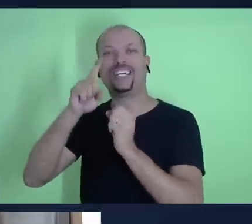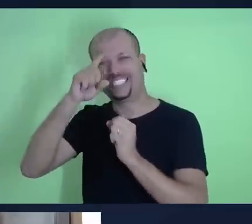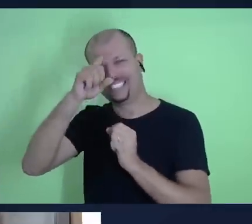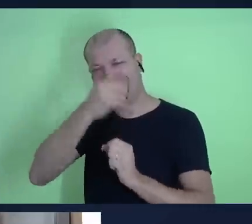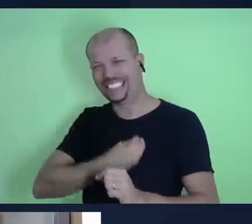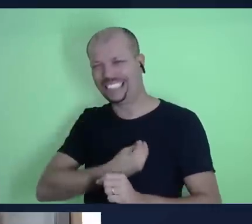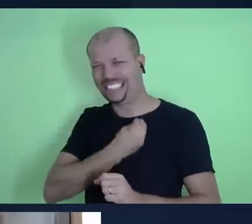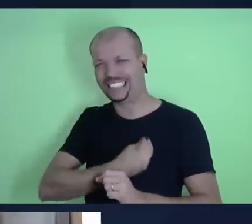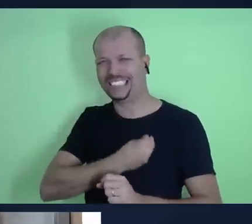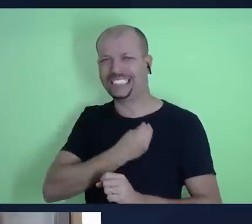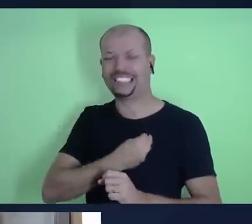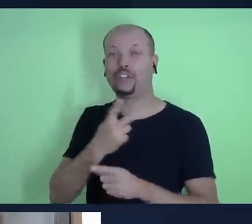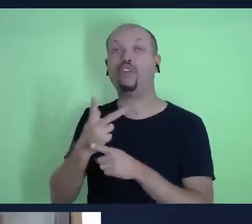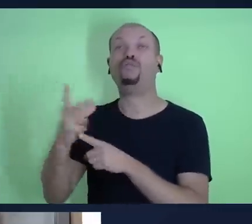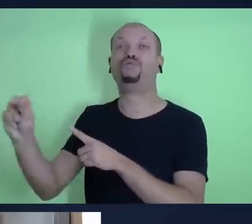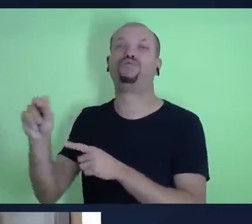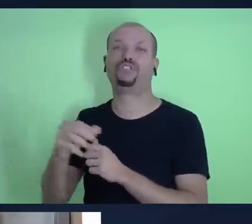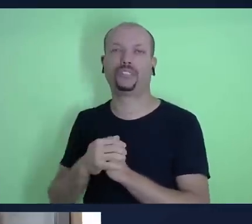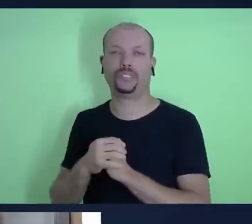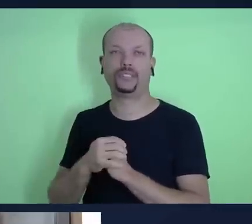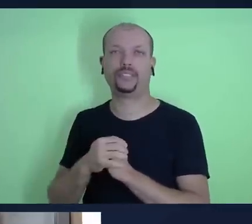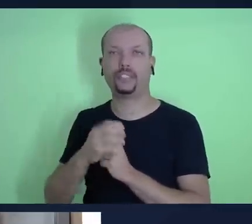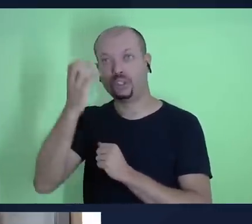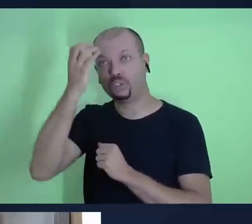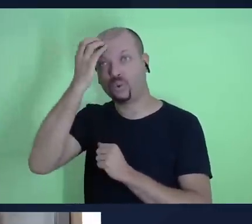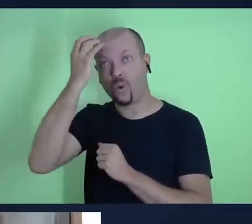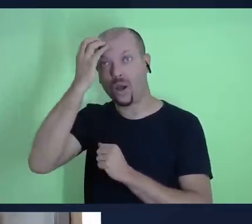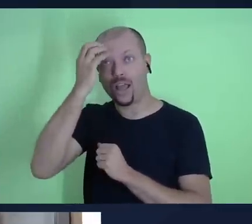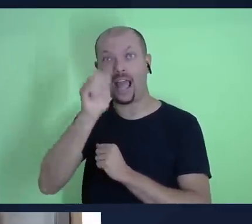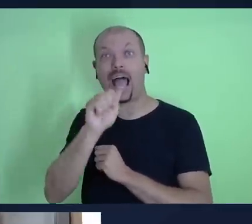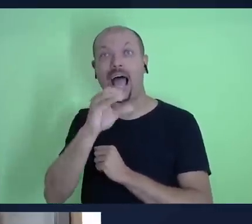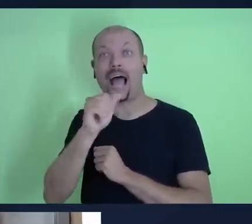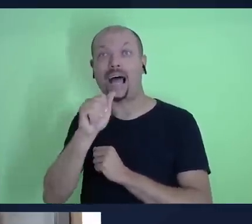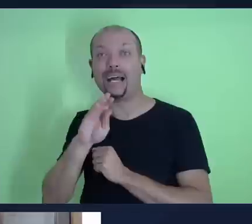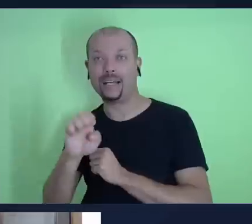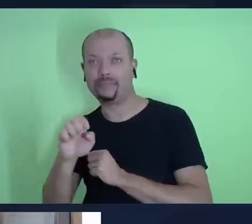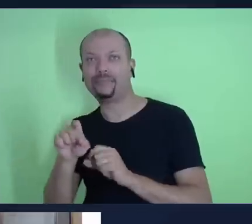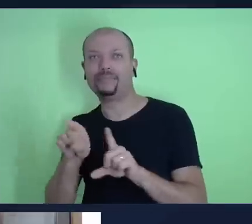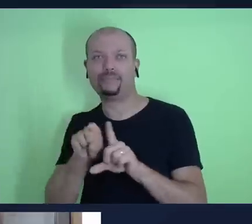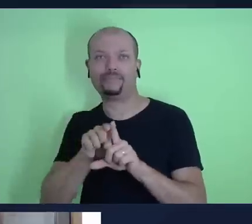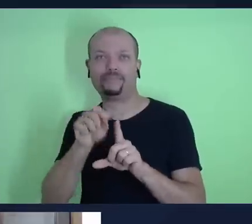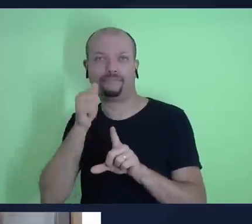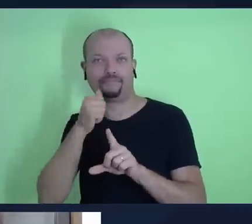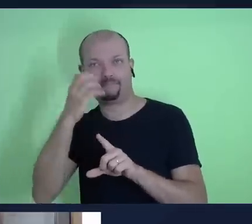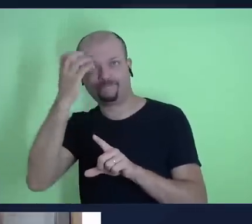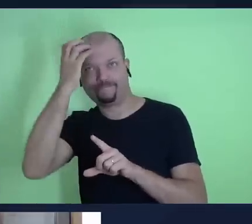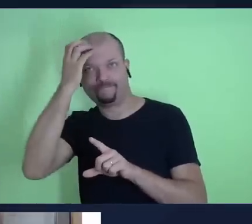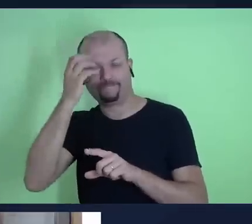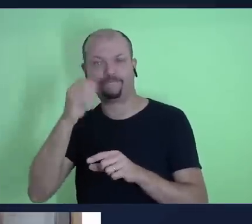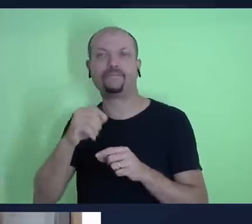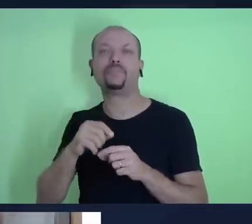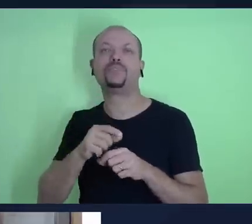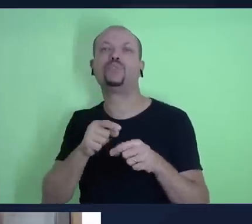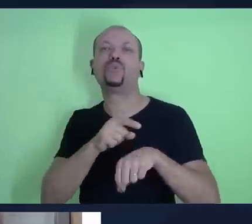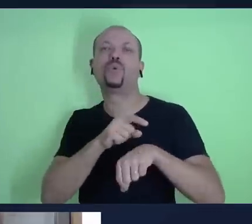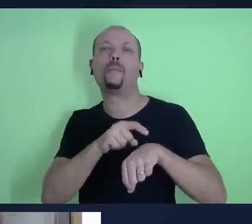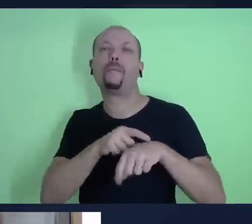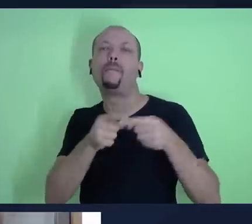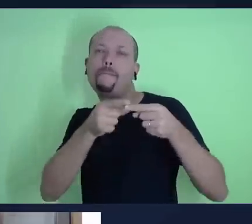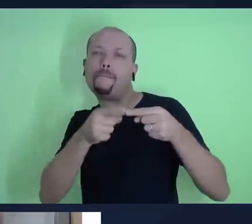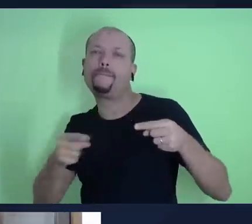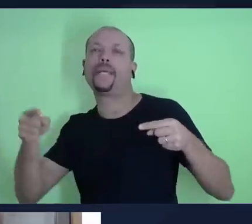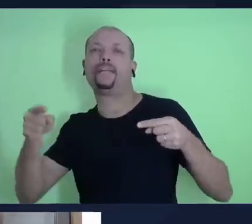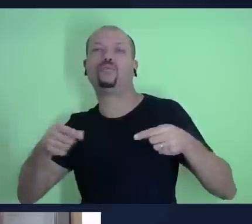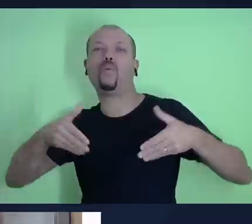ele estava fugindo do rei Acabe e da rainha Jezabel num período de grande fome e seca. na